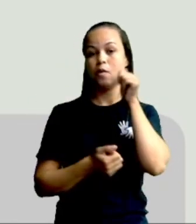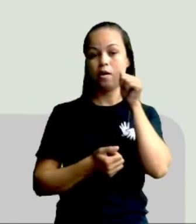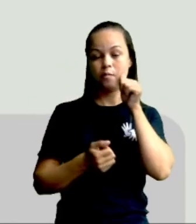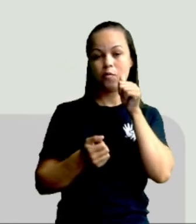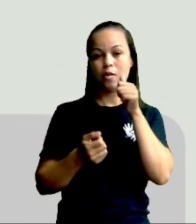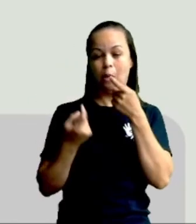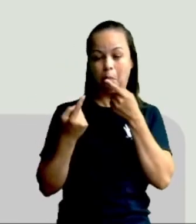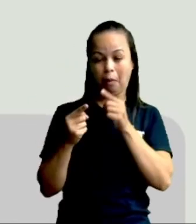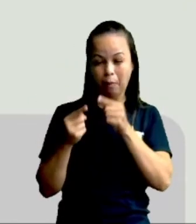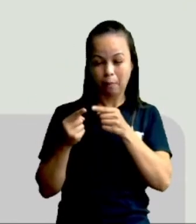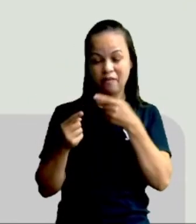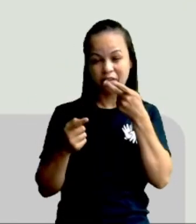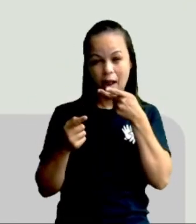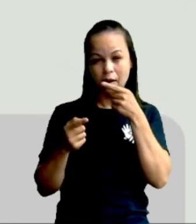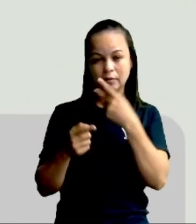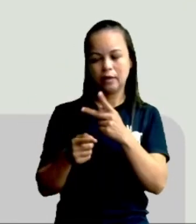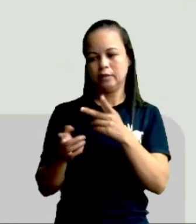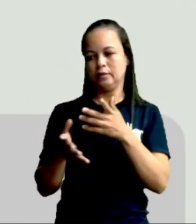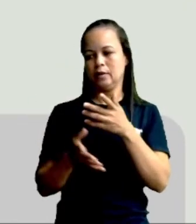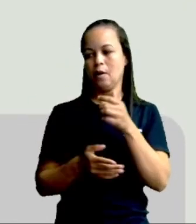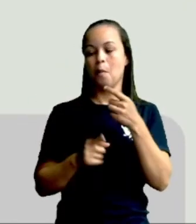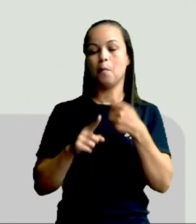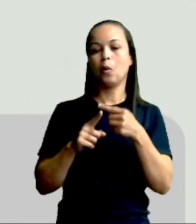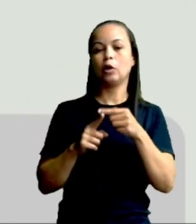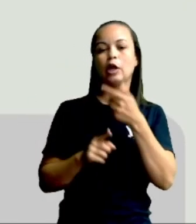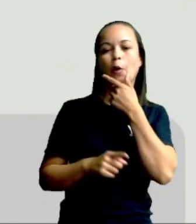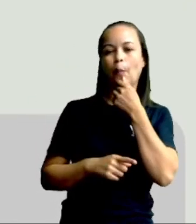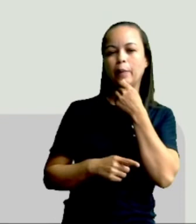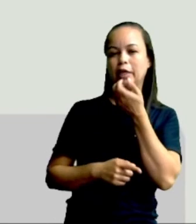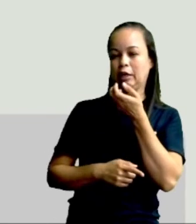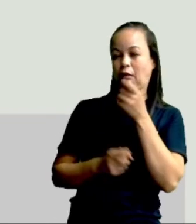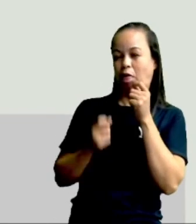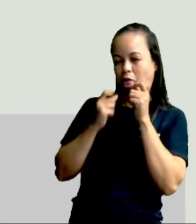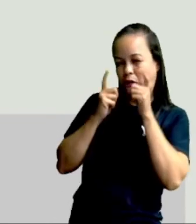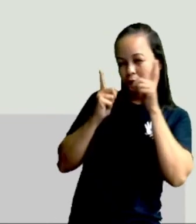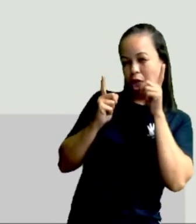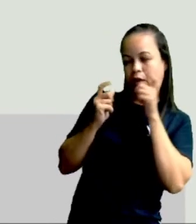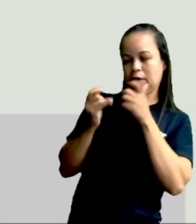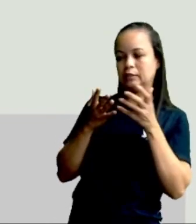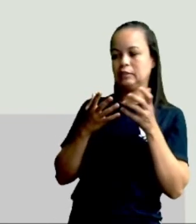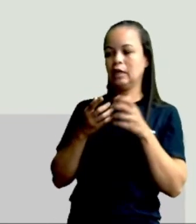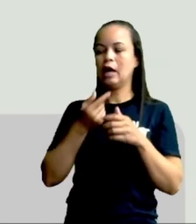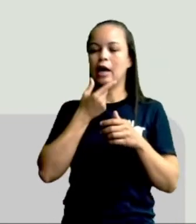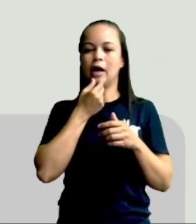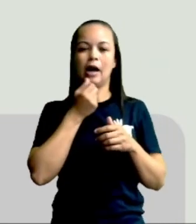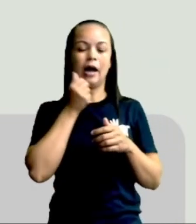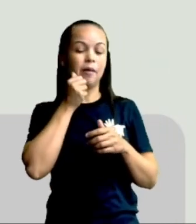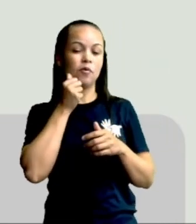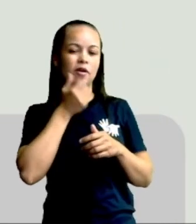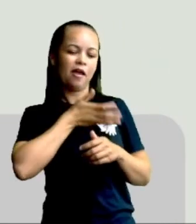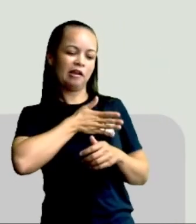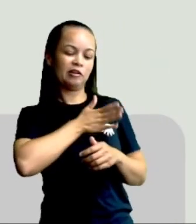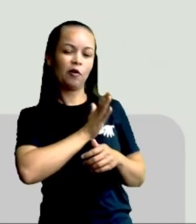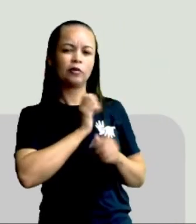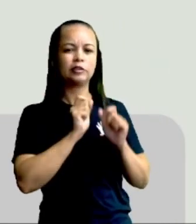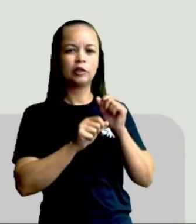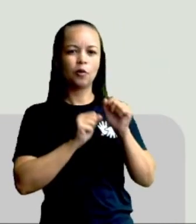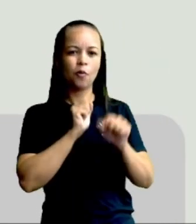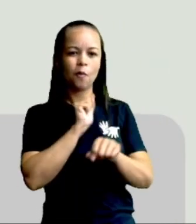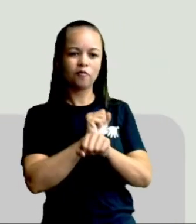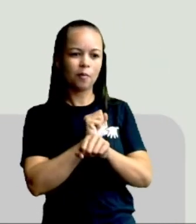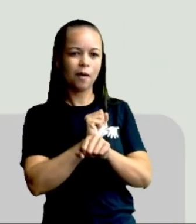ele faz aí essa careta e ela não gosta nada disso, tá? E ela diz até que o rosto vai paralisar daquela forma.